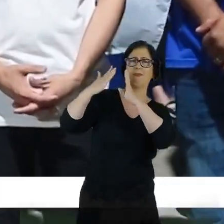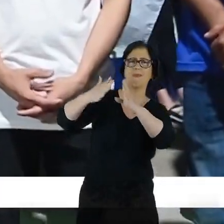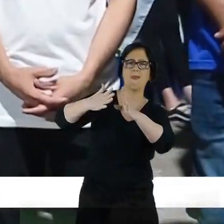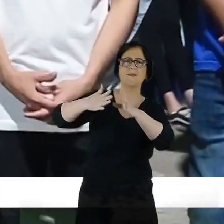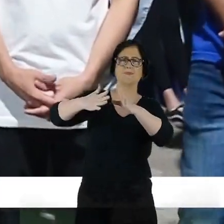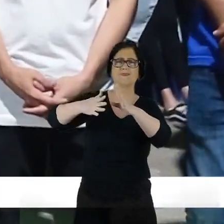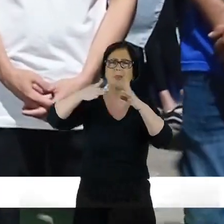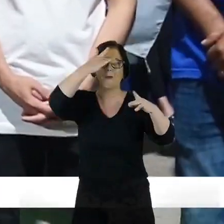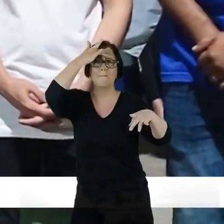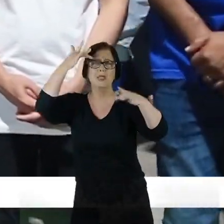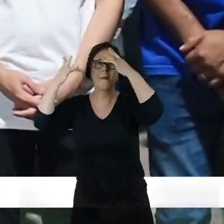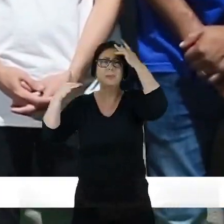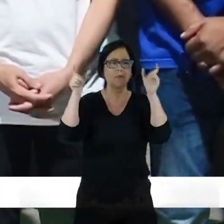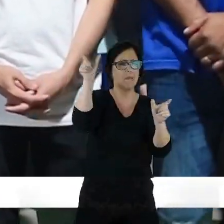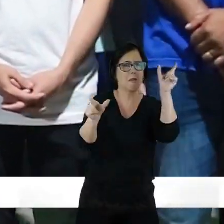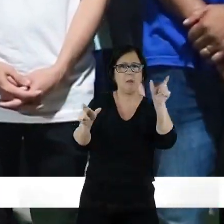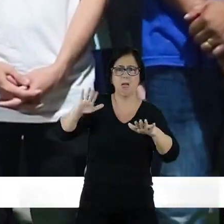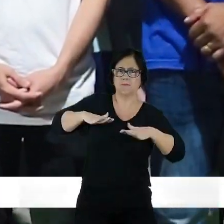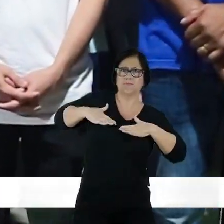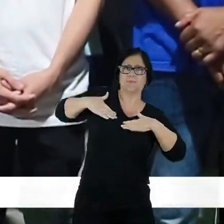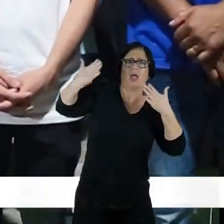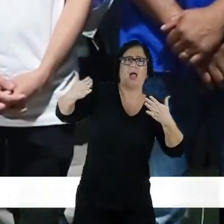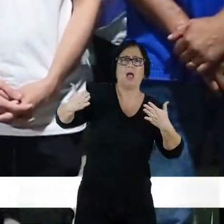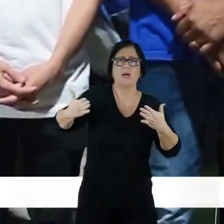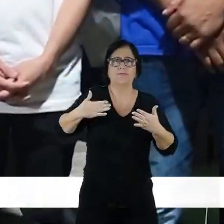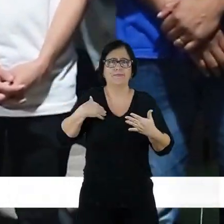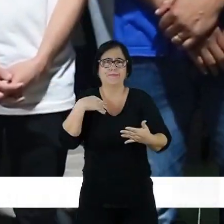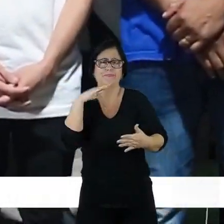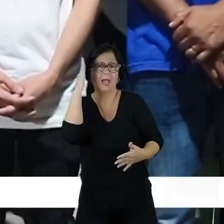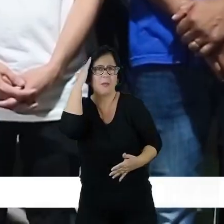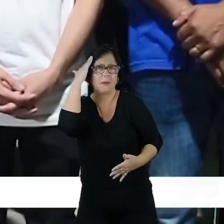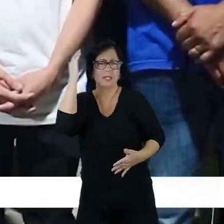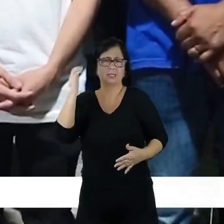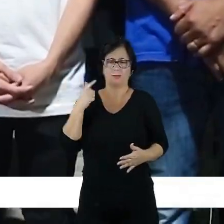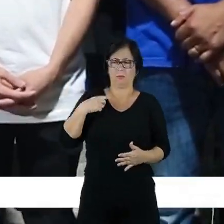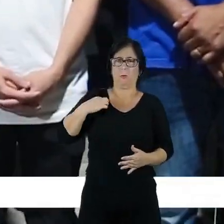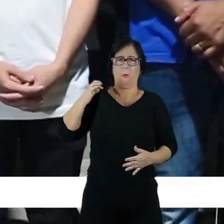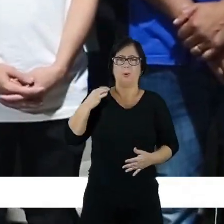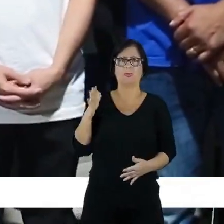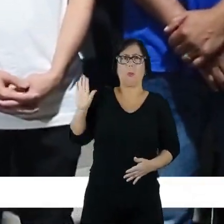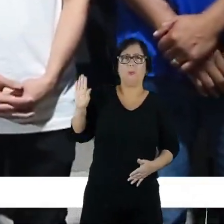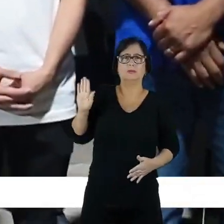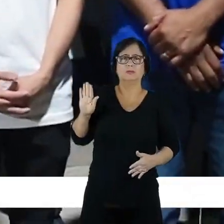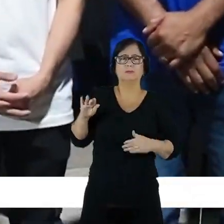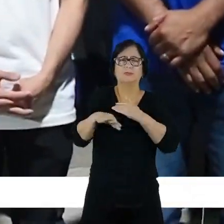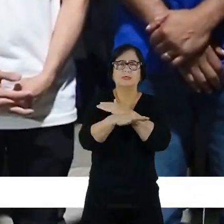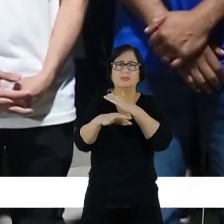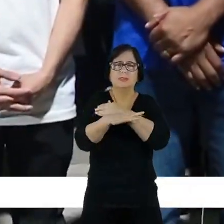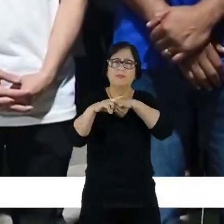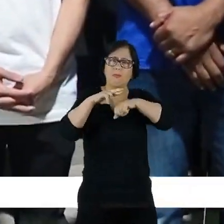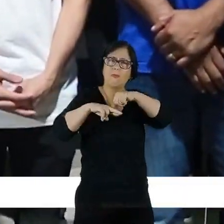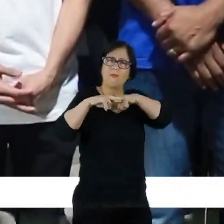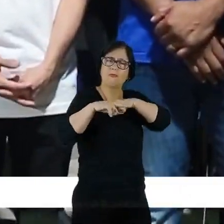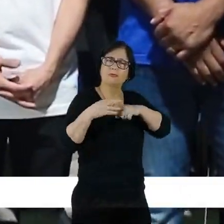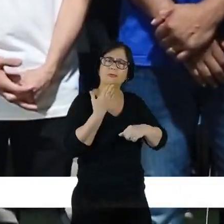passamos, as pessoas ficam surpresas em saber que tem um outro candidato na cidade.